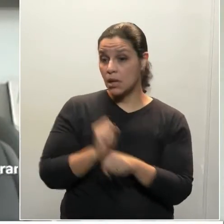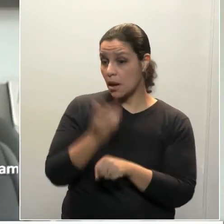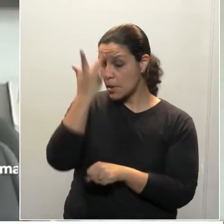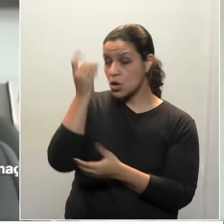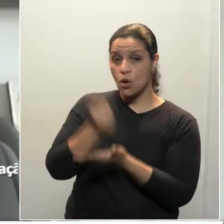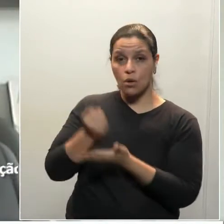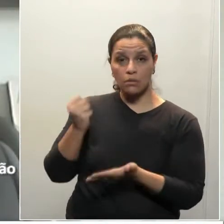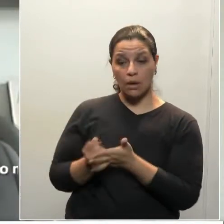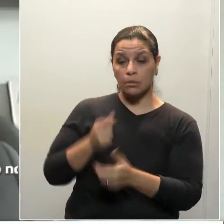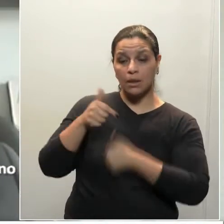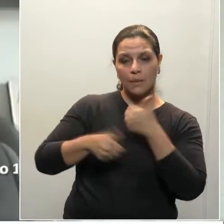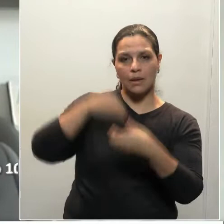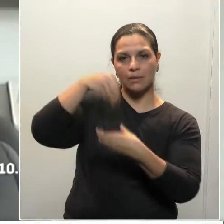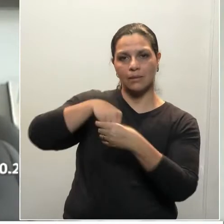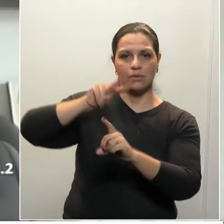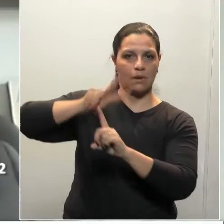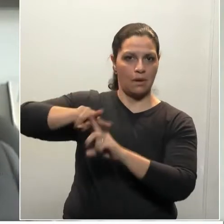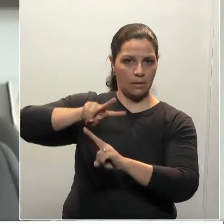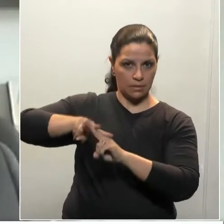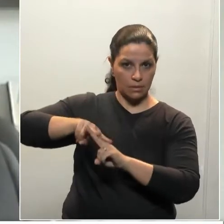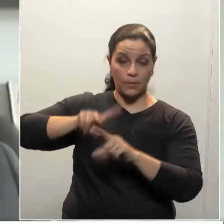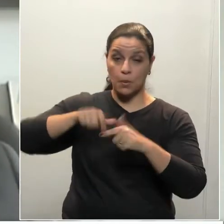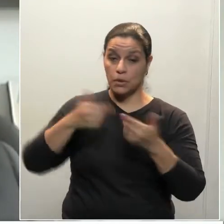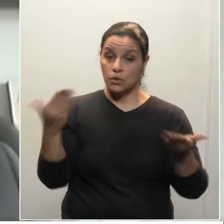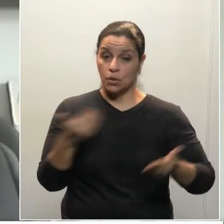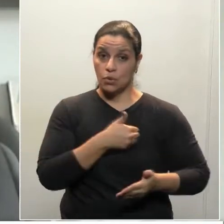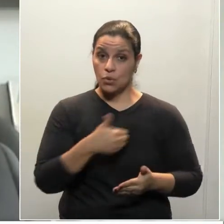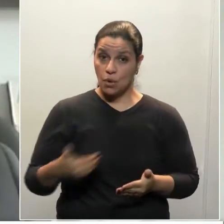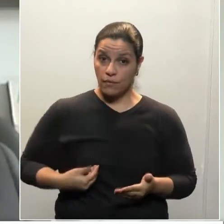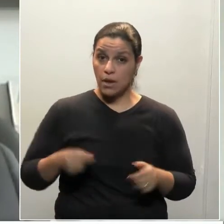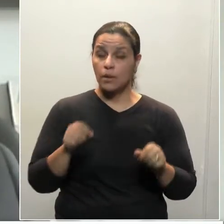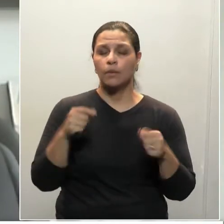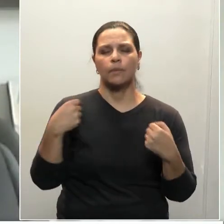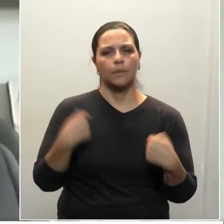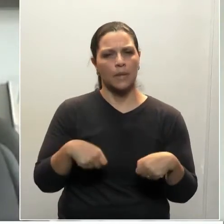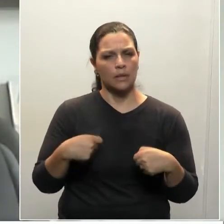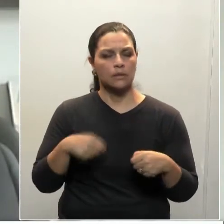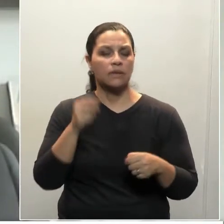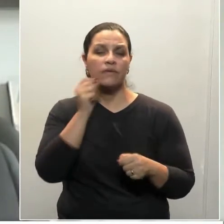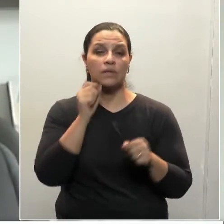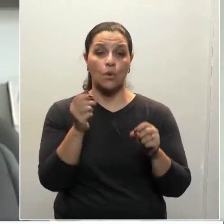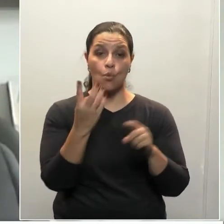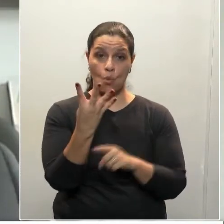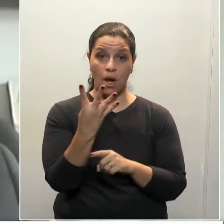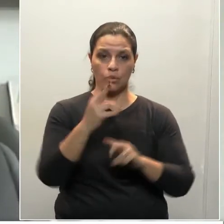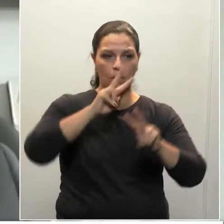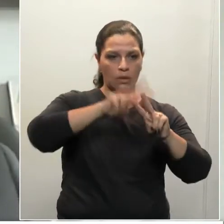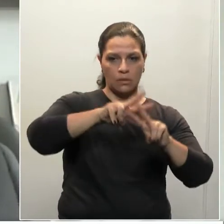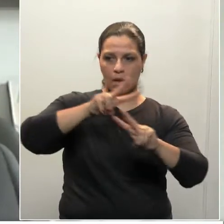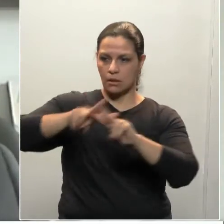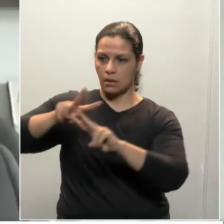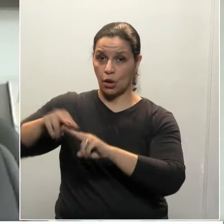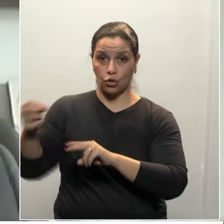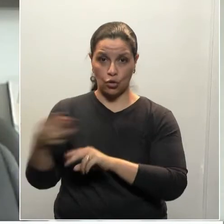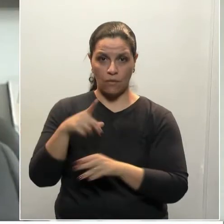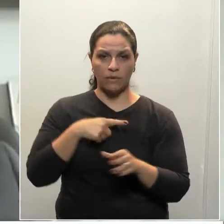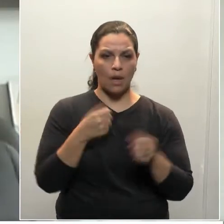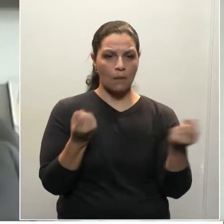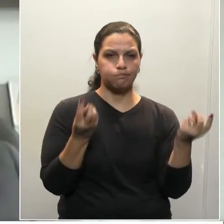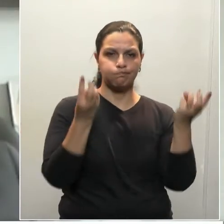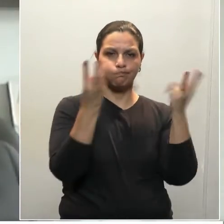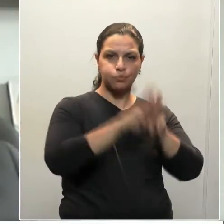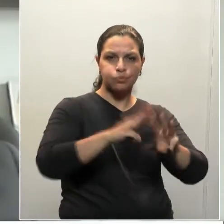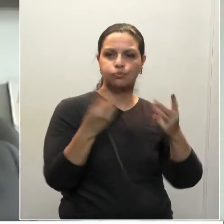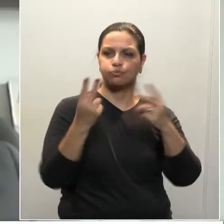à falta de policiais penais. O governo pretende inaugurar 4 novas unidades, incorporar 48 novas carceragens,